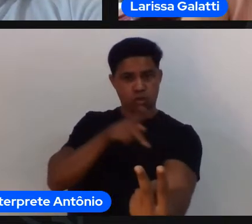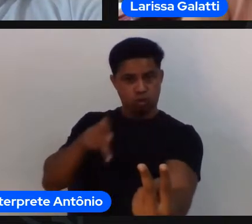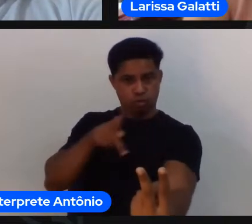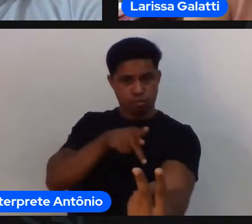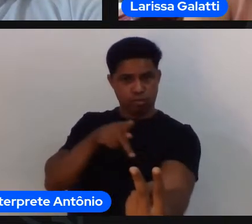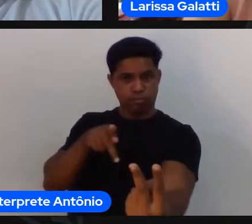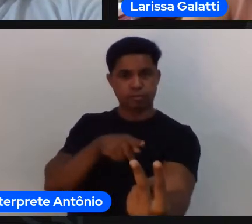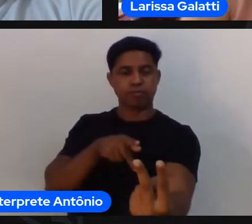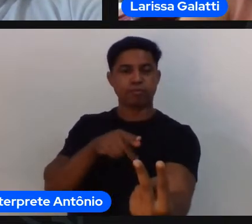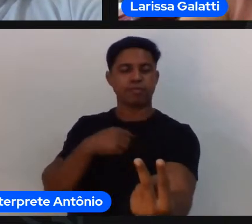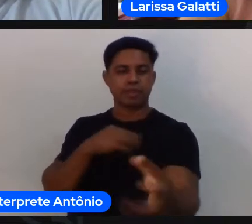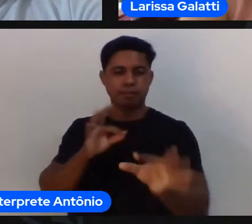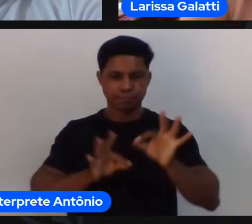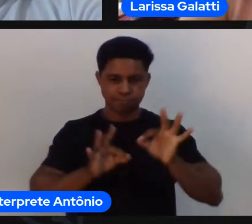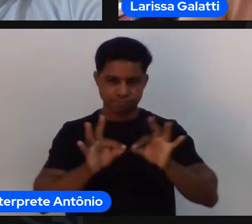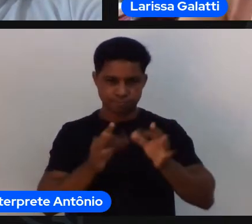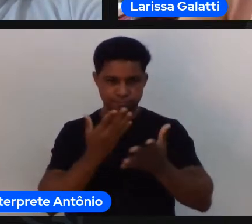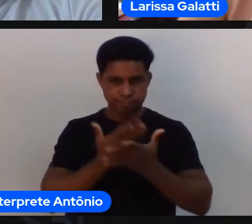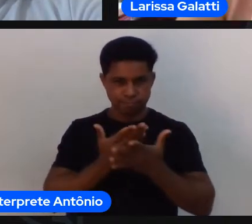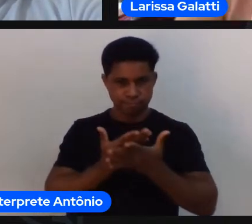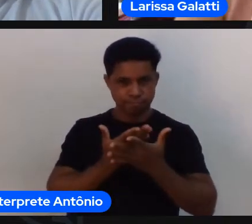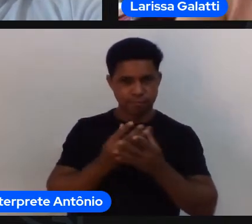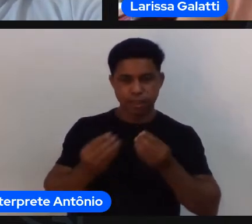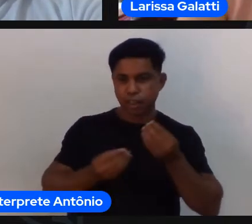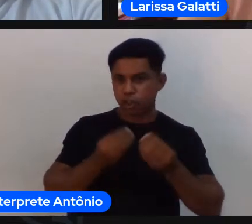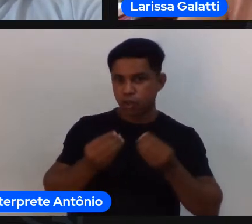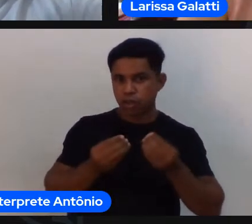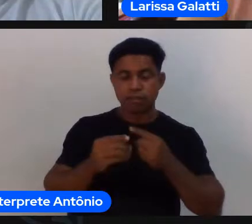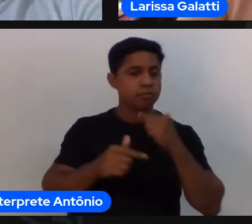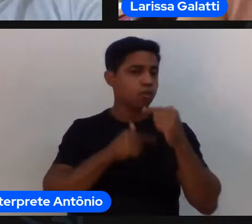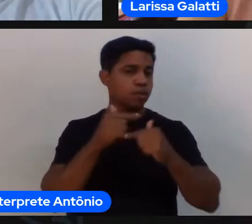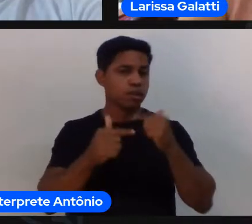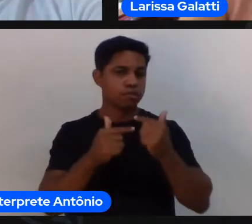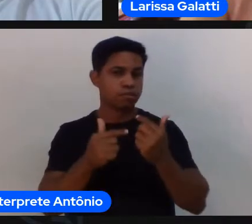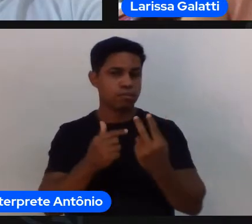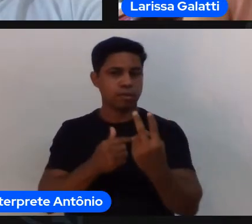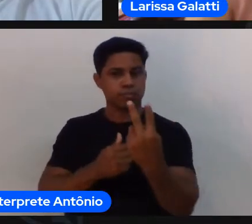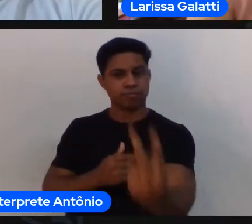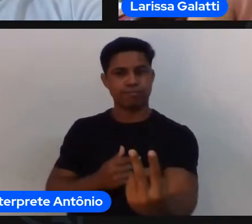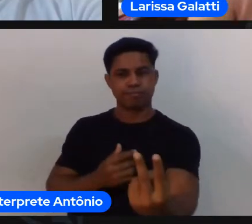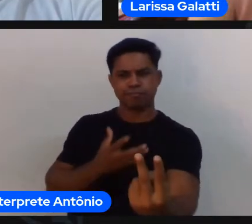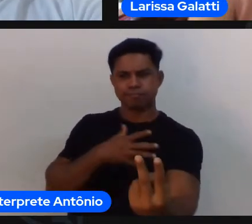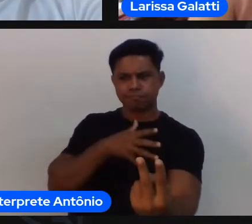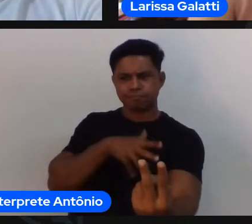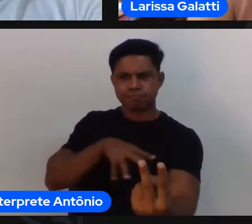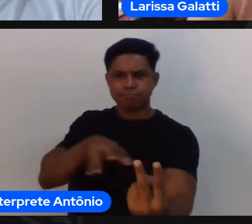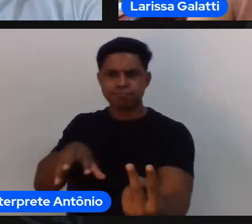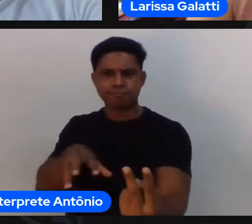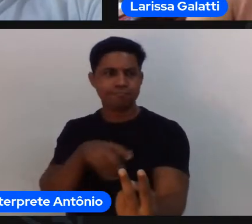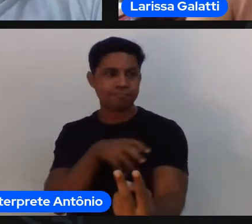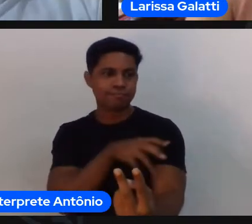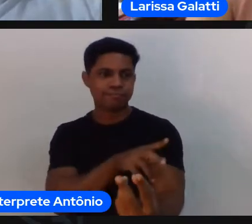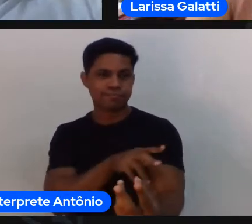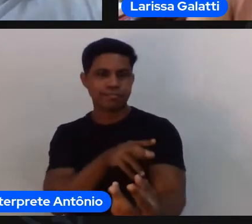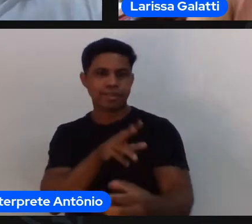aula pelos fundamentos eu tô trabalhando drible eu tô trabalhando deslocamento defensivo eu tô trabalhando